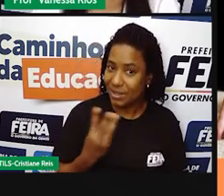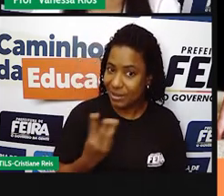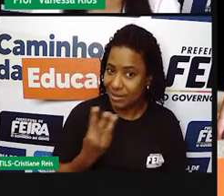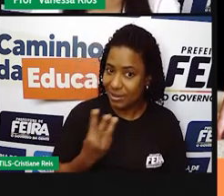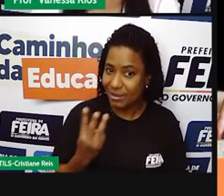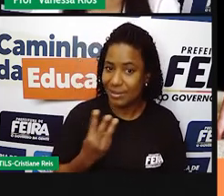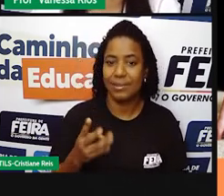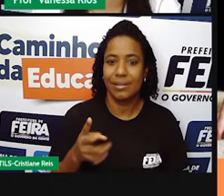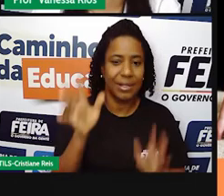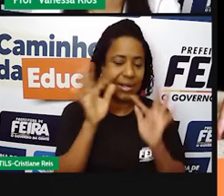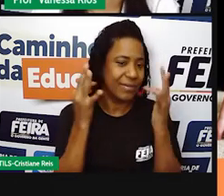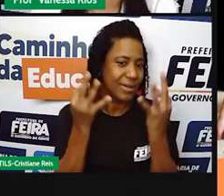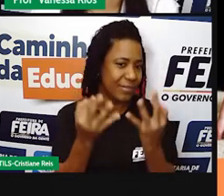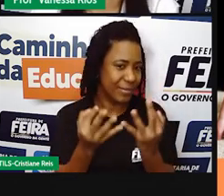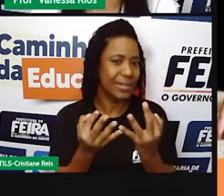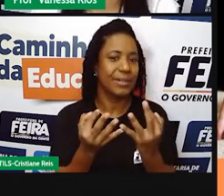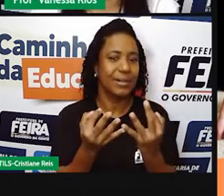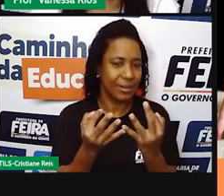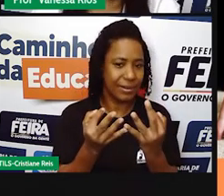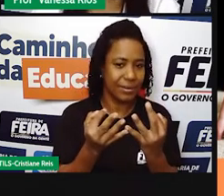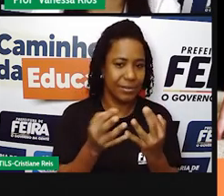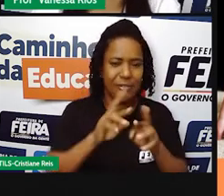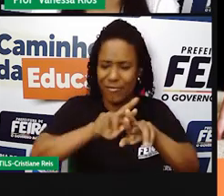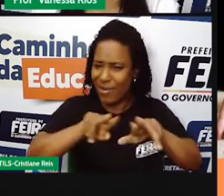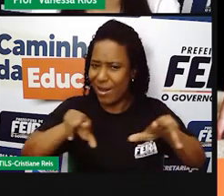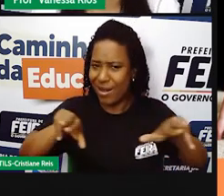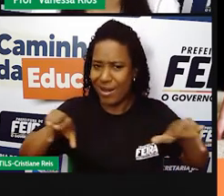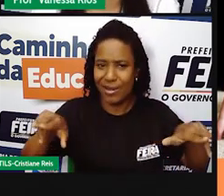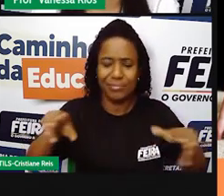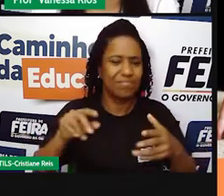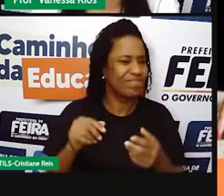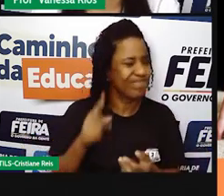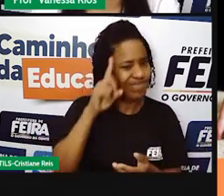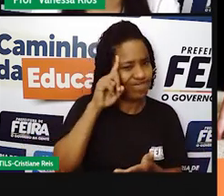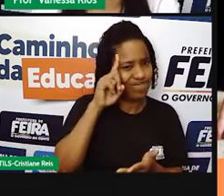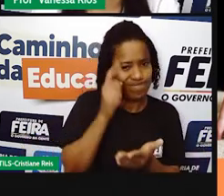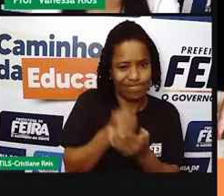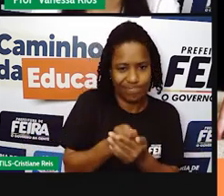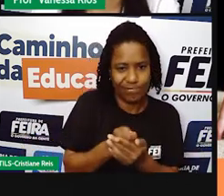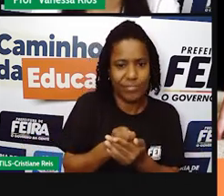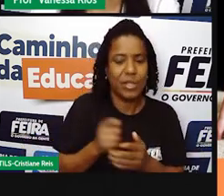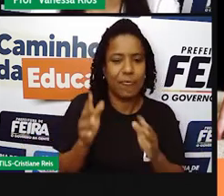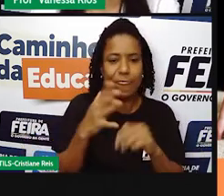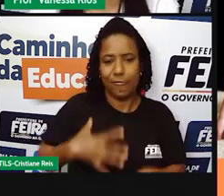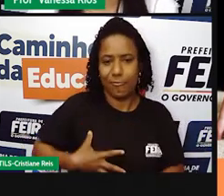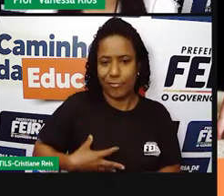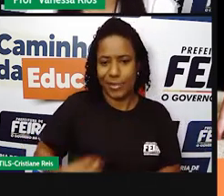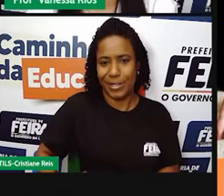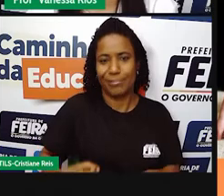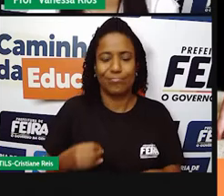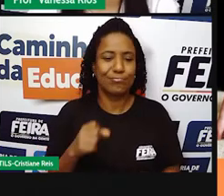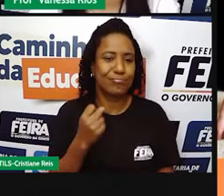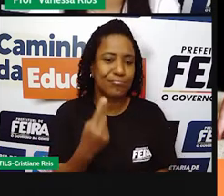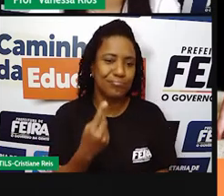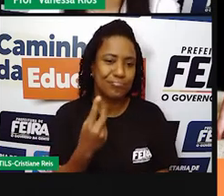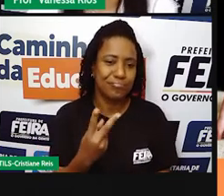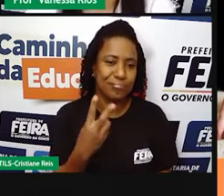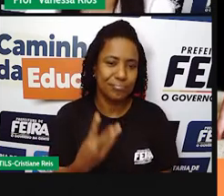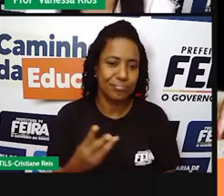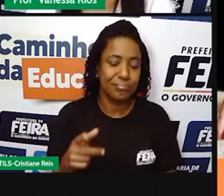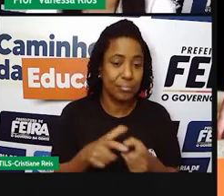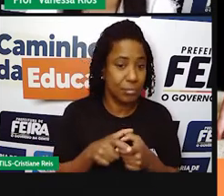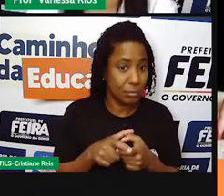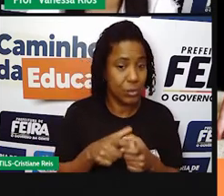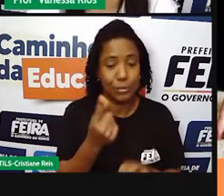famílias, elas têm optado por diversos motivos, né? Ter uma quantidade menor de filhos. Tanto pela questão financeira,